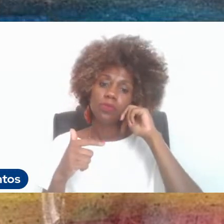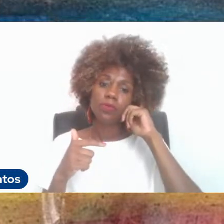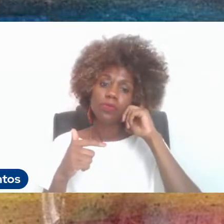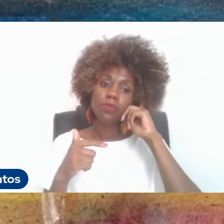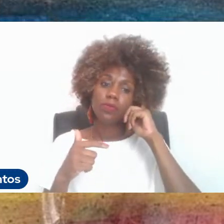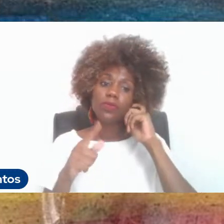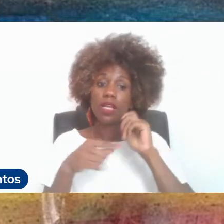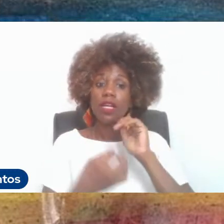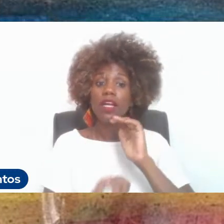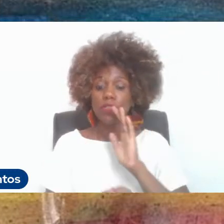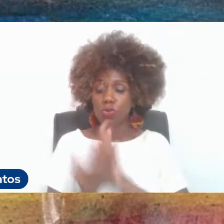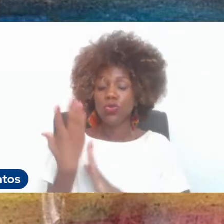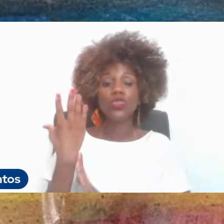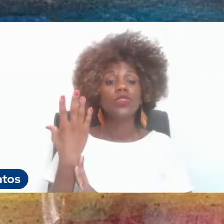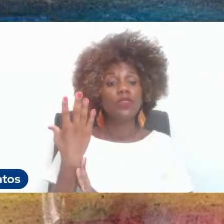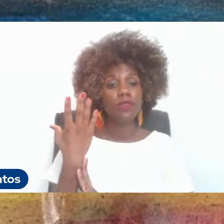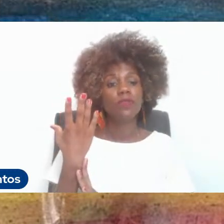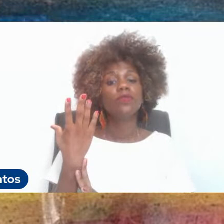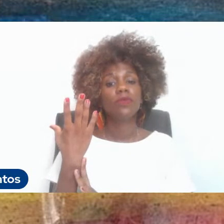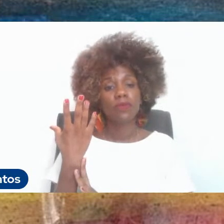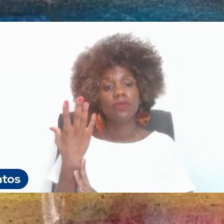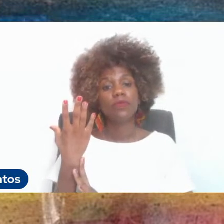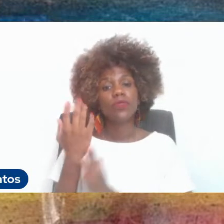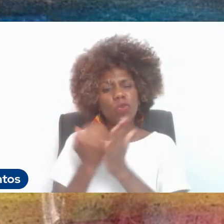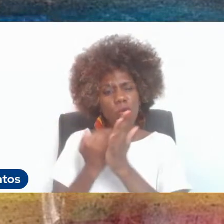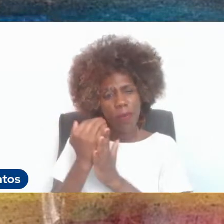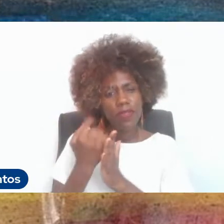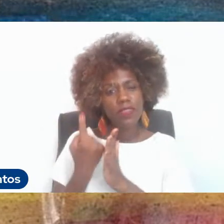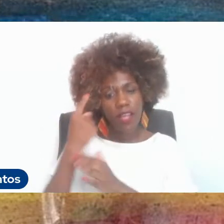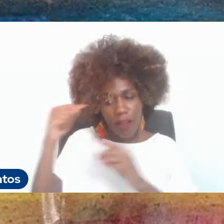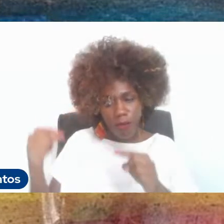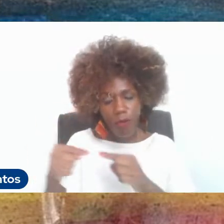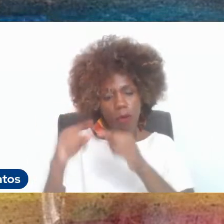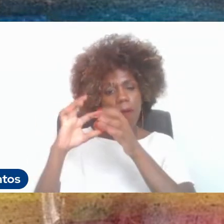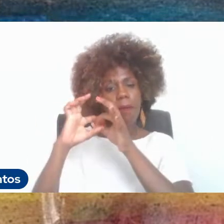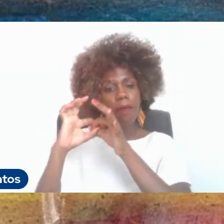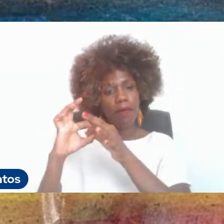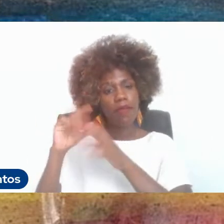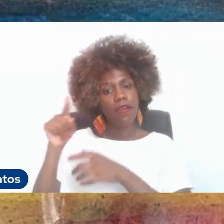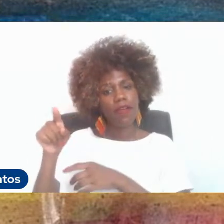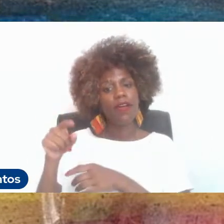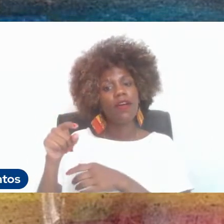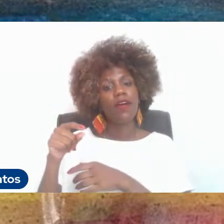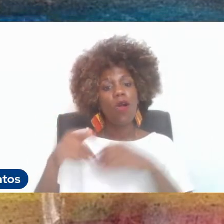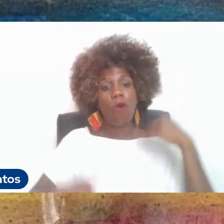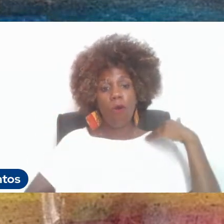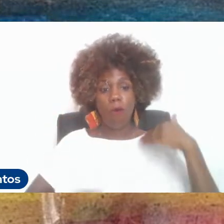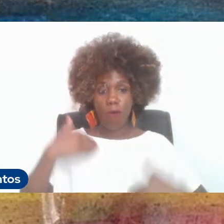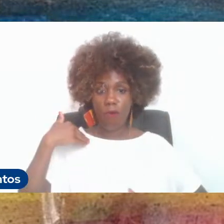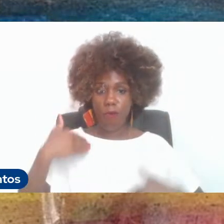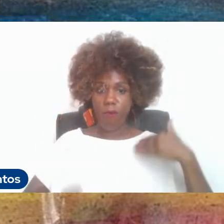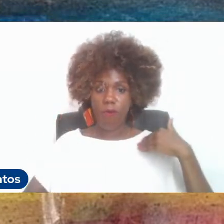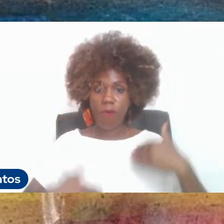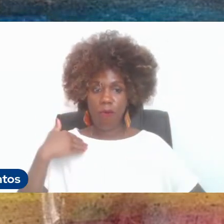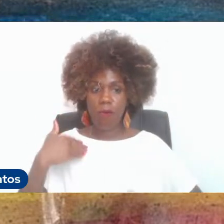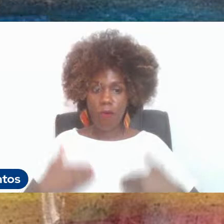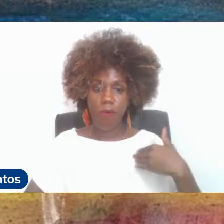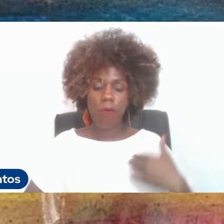suas origens, tem essa ligação com o corpo. Então,